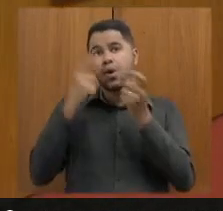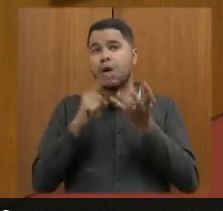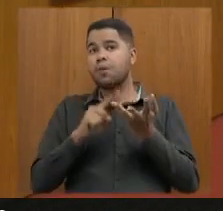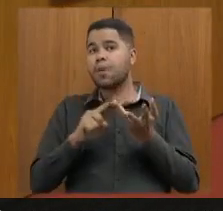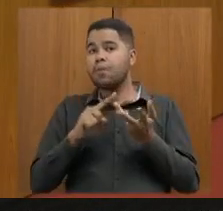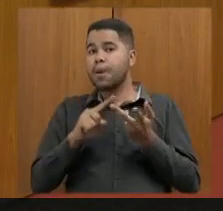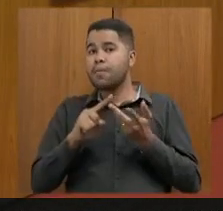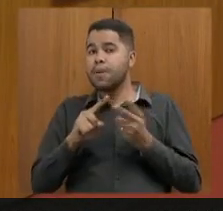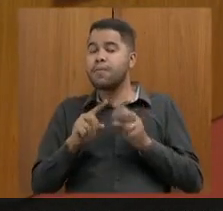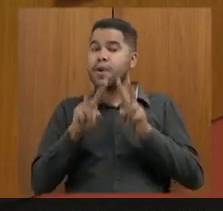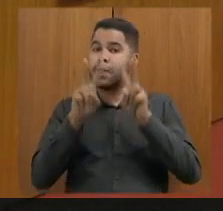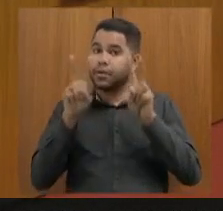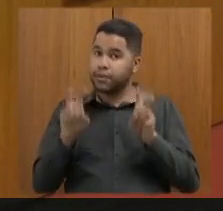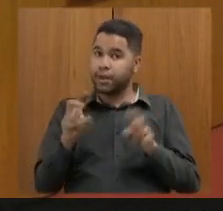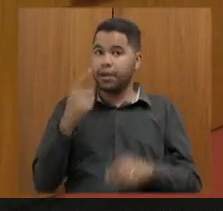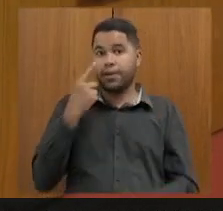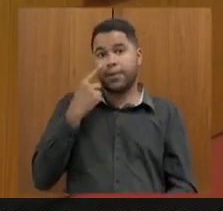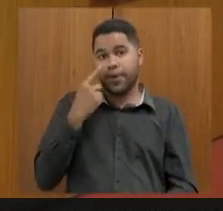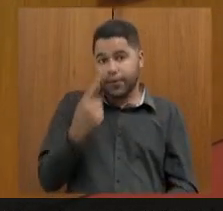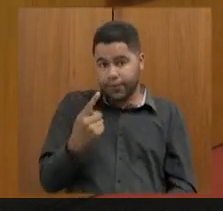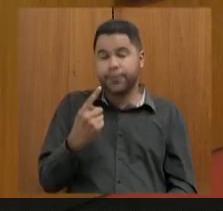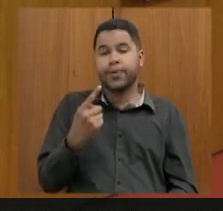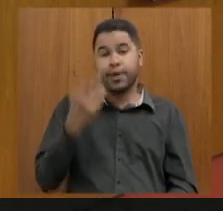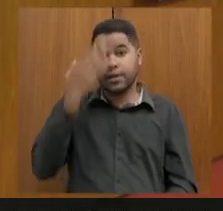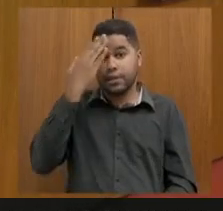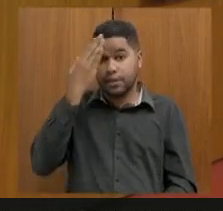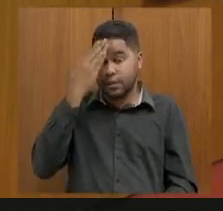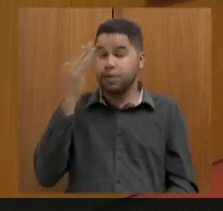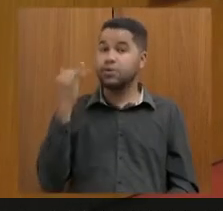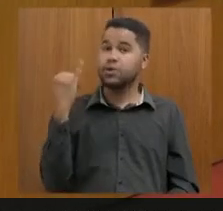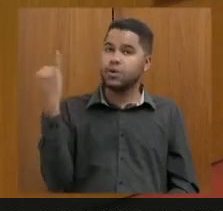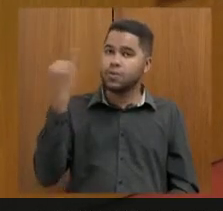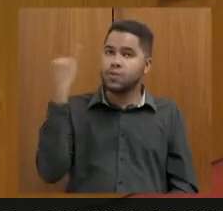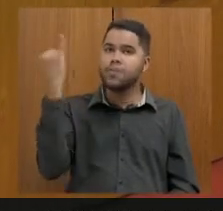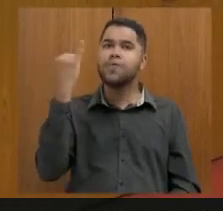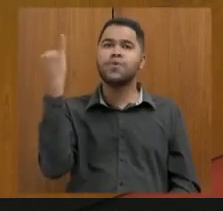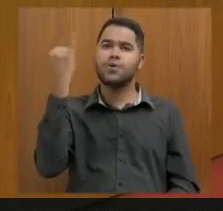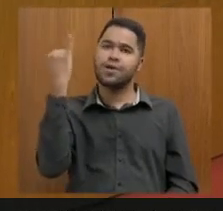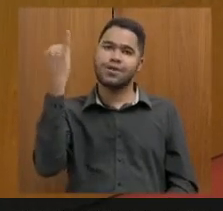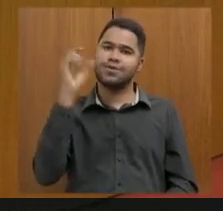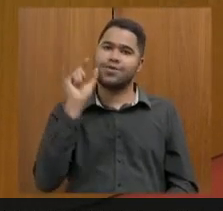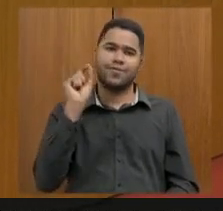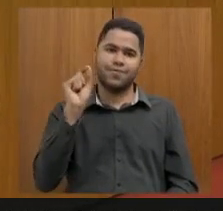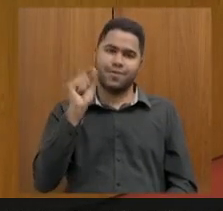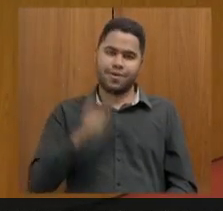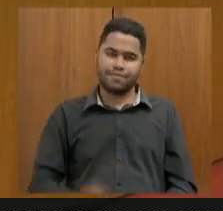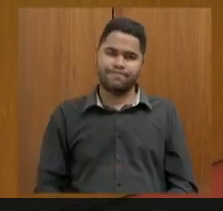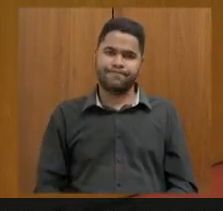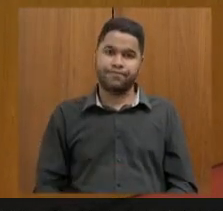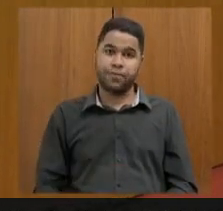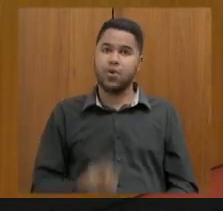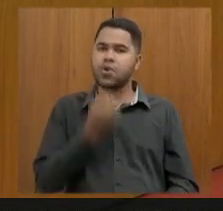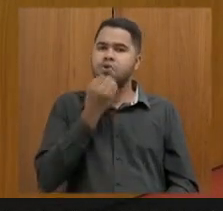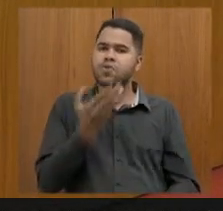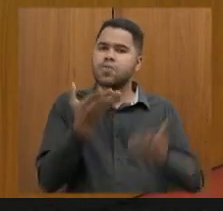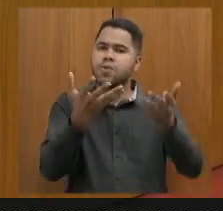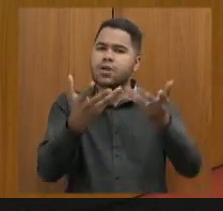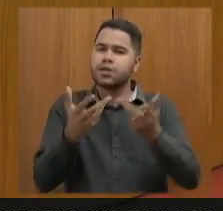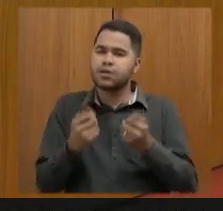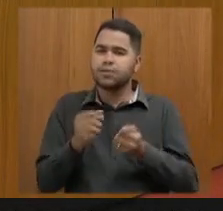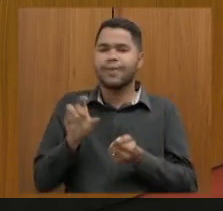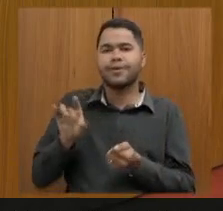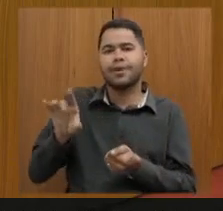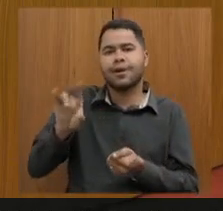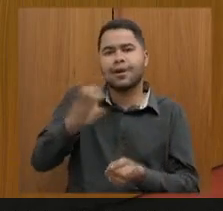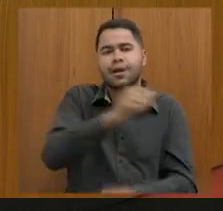esse tema e que vê, entende da importância, presidente, do bom atendimento a cada um dos nossos